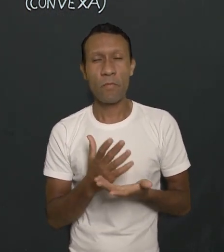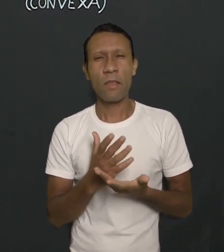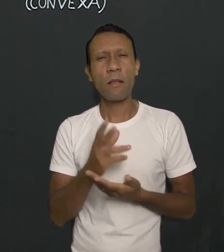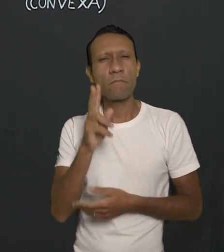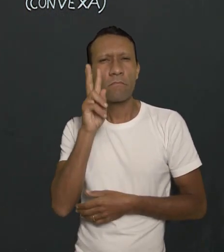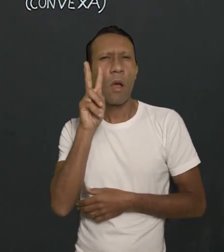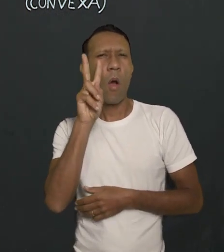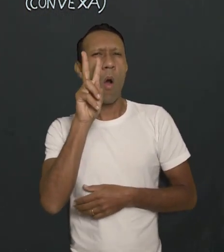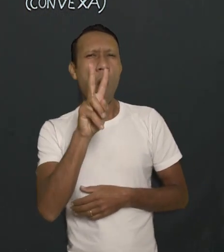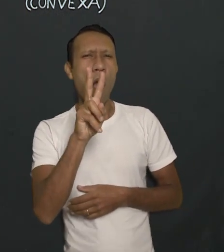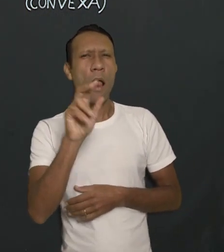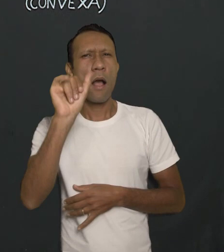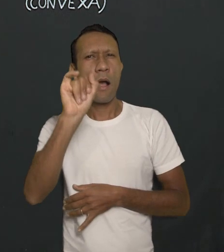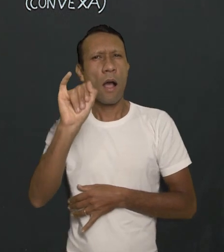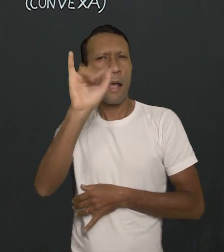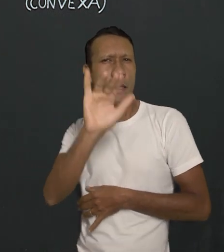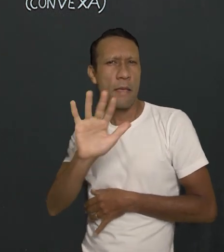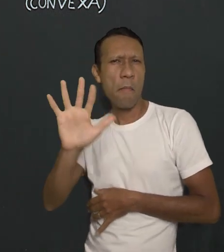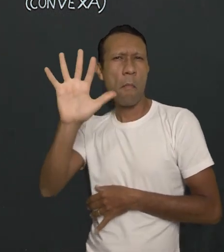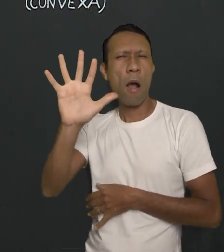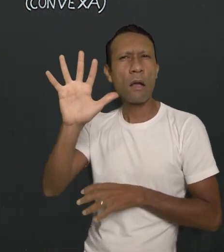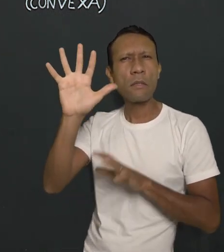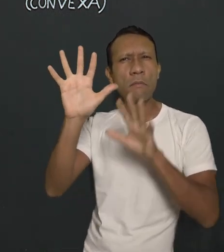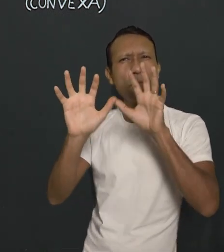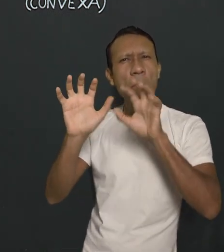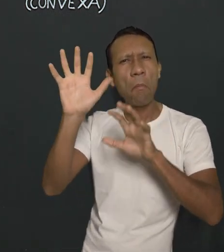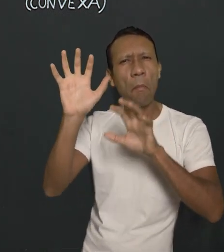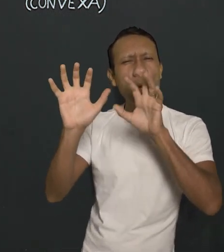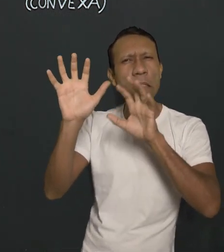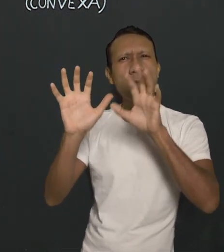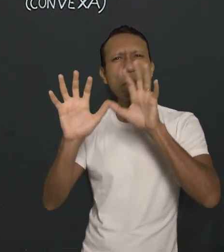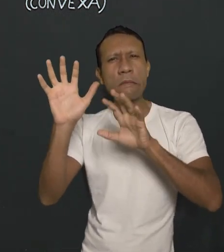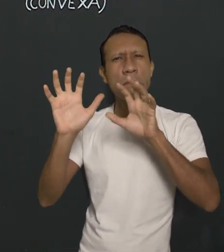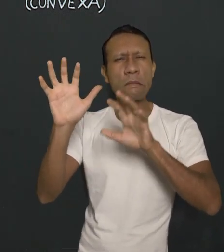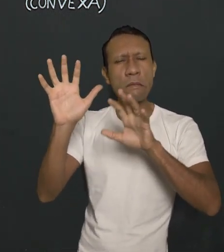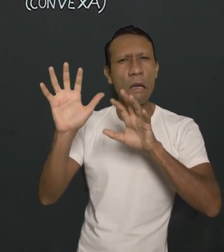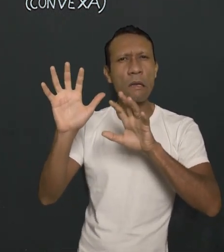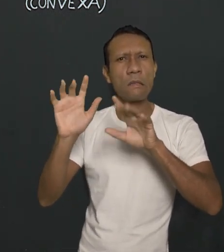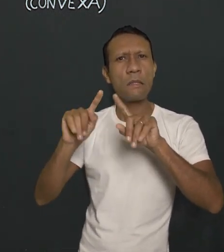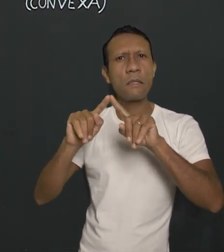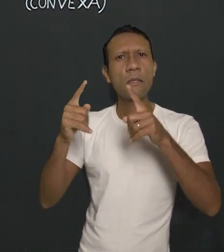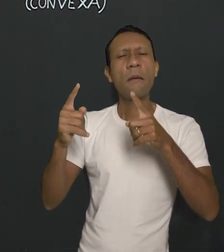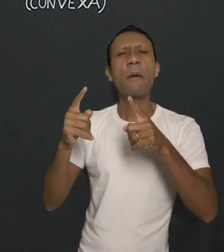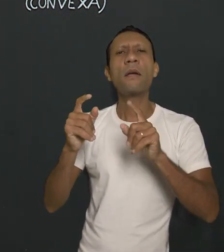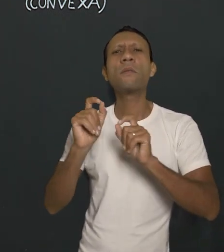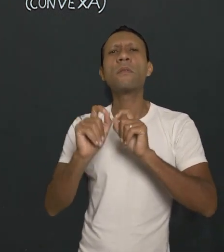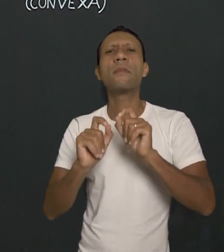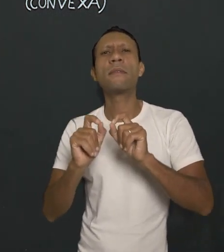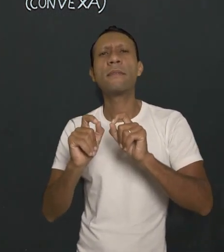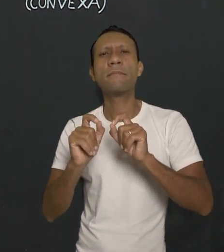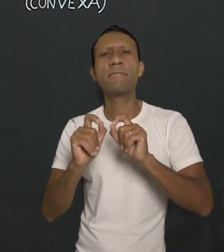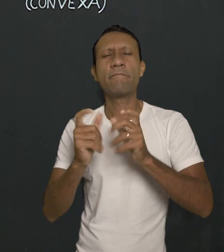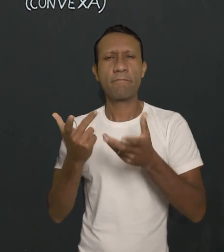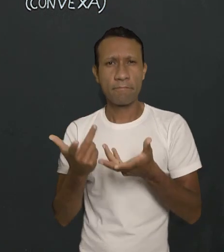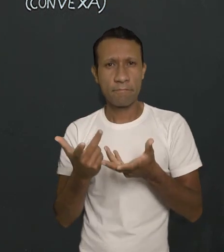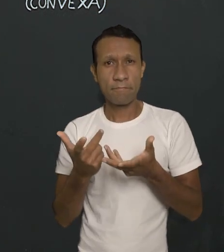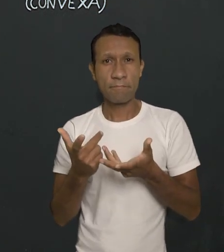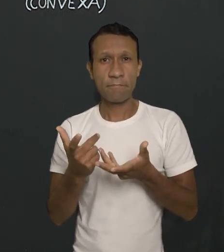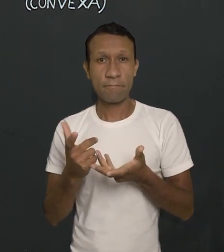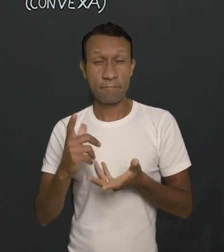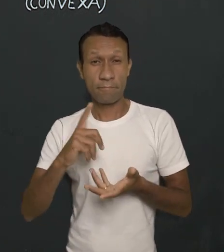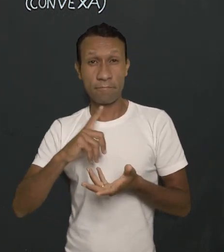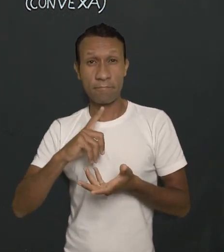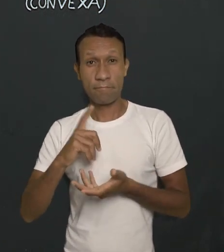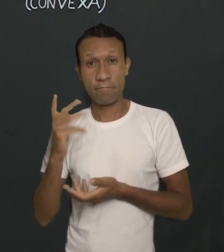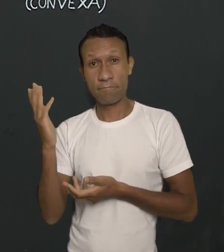Quando ele olha a imagem, a imagem fica meio embaçada. Lembra um pouco do miopia, mas qual é o problema dele? Você lembra